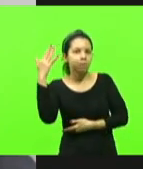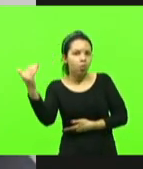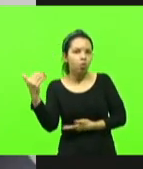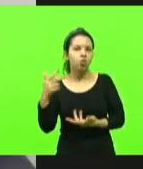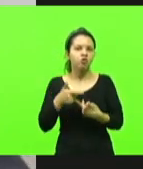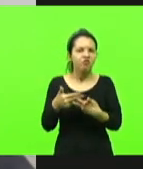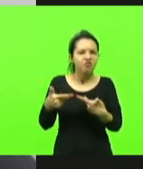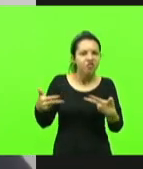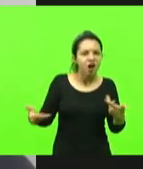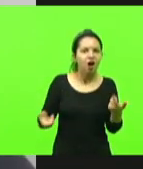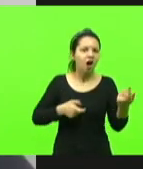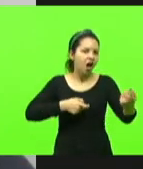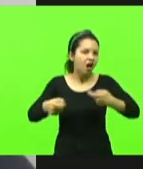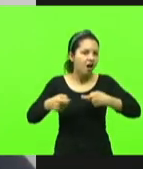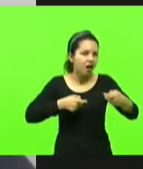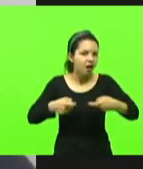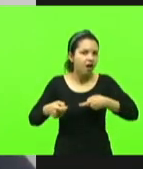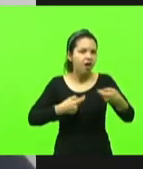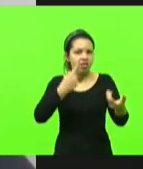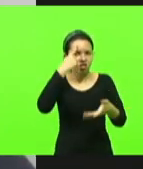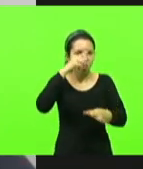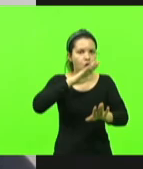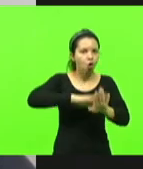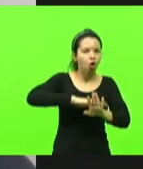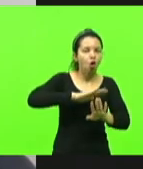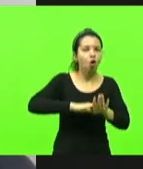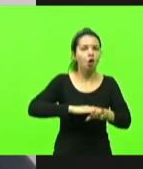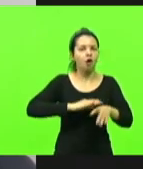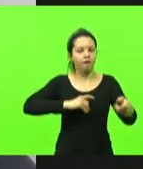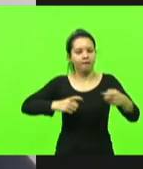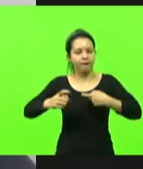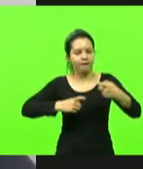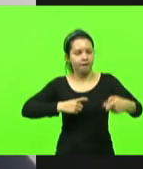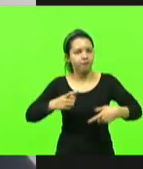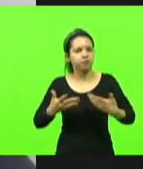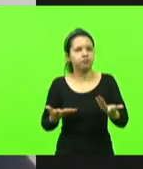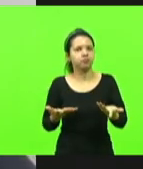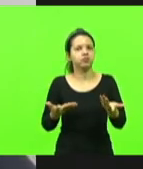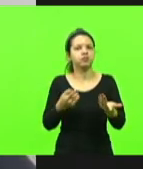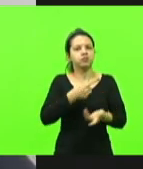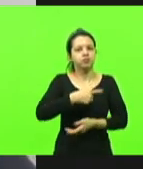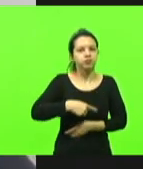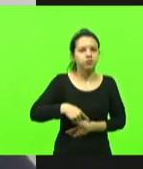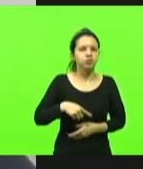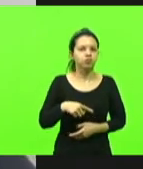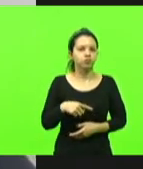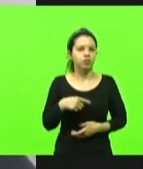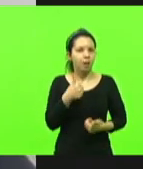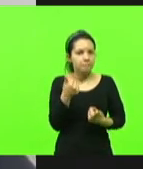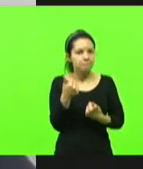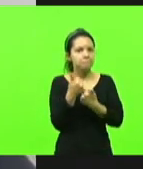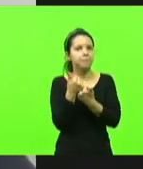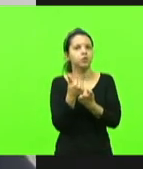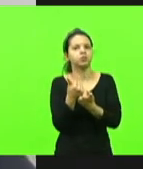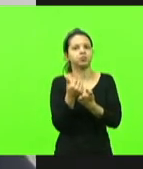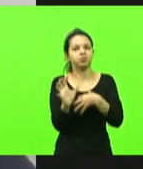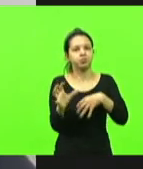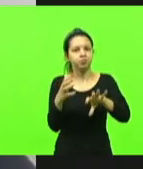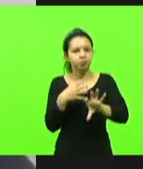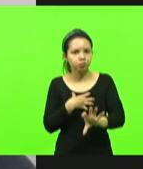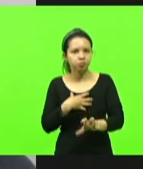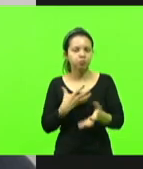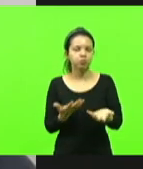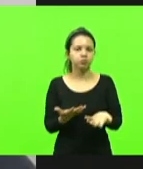hoje essa guerra ideológica, essa guerra de narrativas, então coloco aqui o meu apoio, minha solidariedade ao